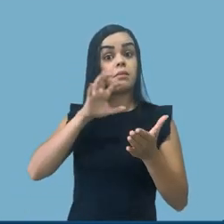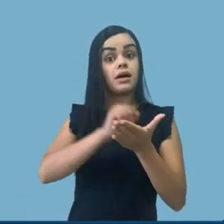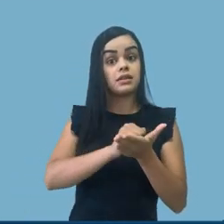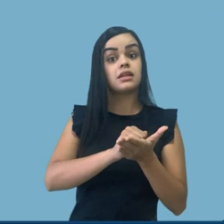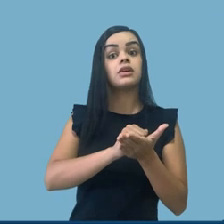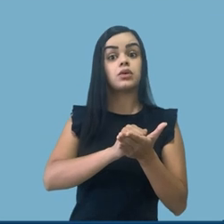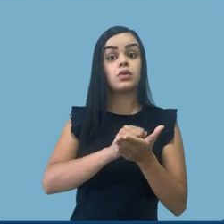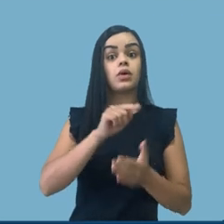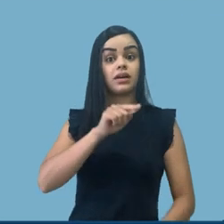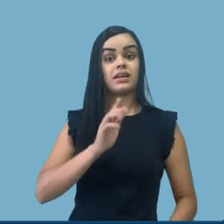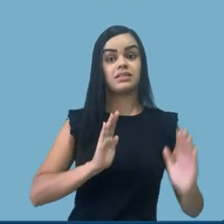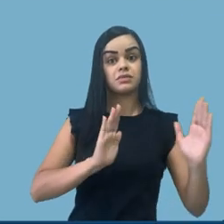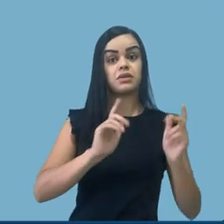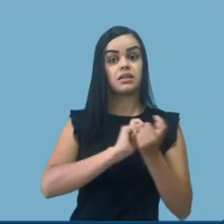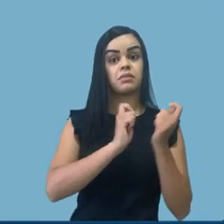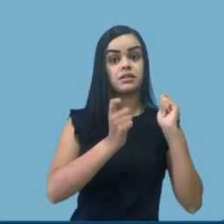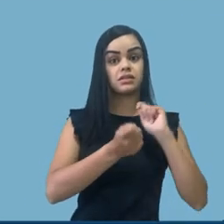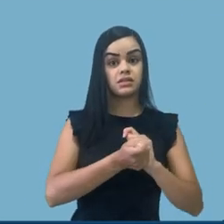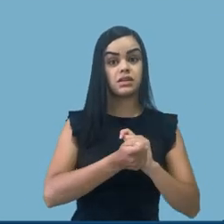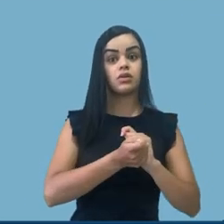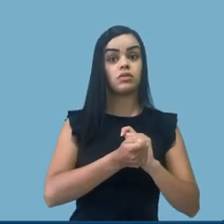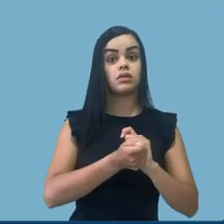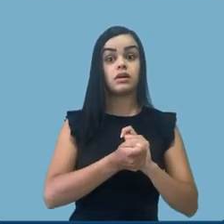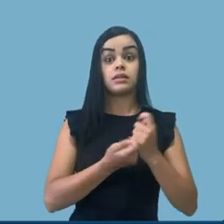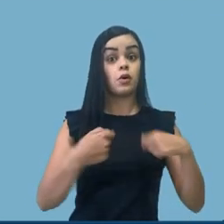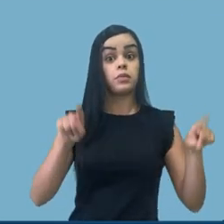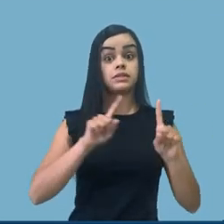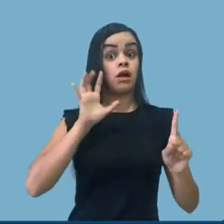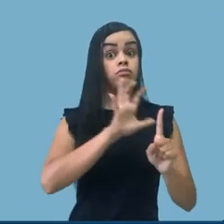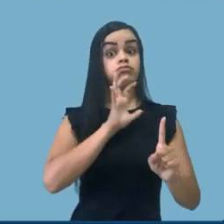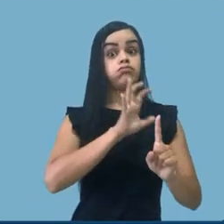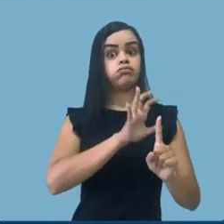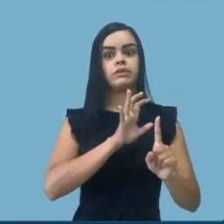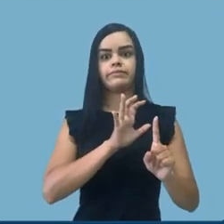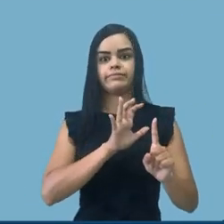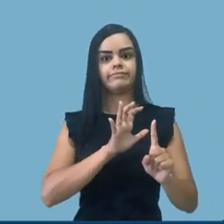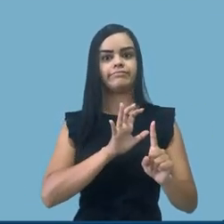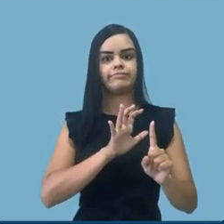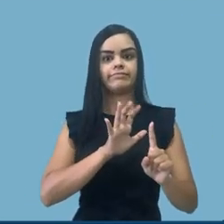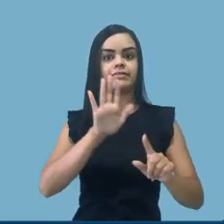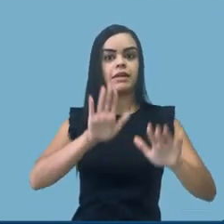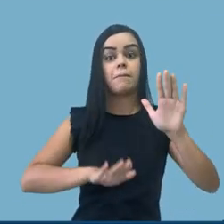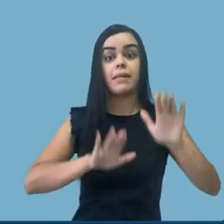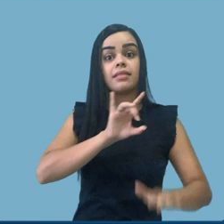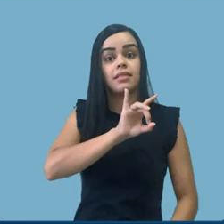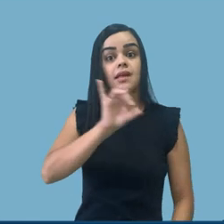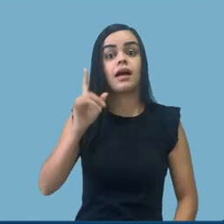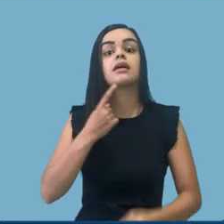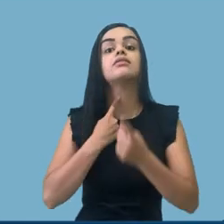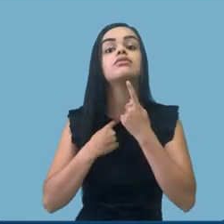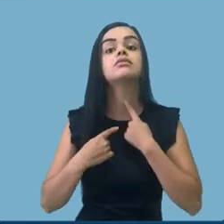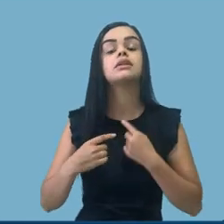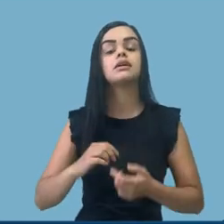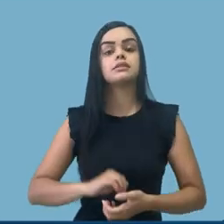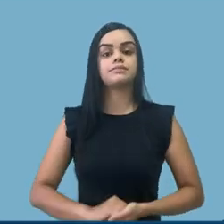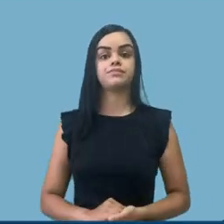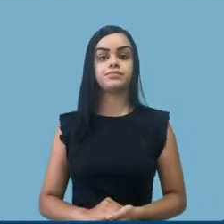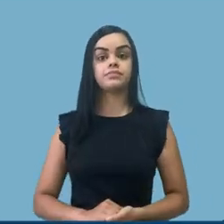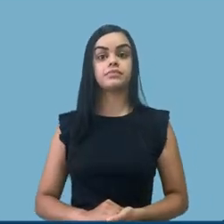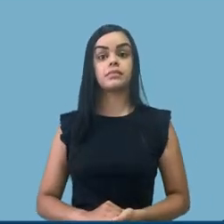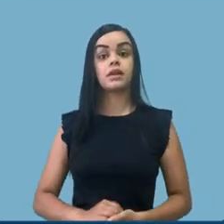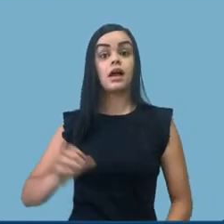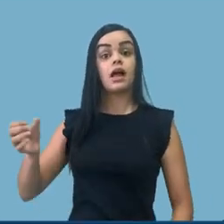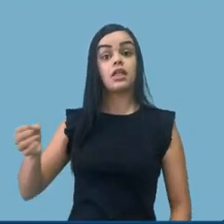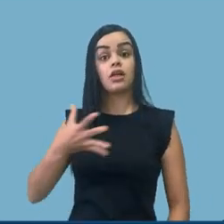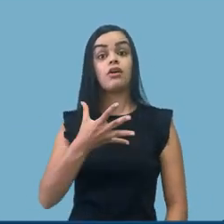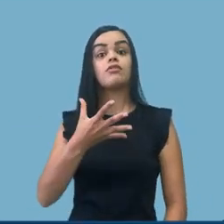diminui a pressão sobre a oferta nesse período de maio a agosto de 2021. Então, vamos dar uma olhadinha como seria a nova oferta para 2020.